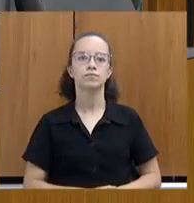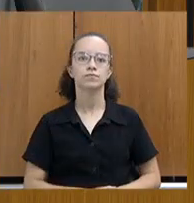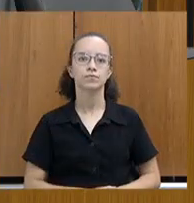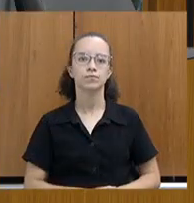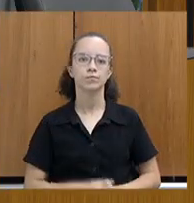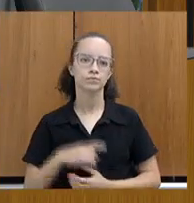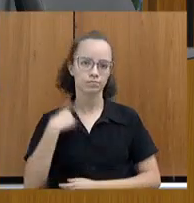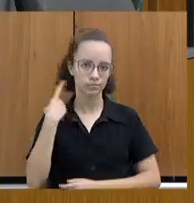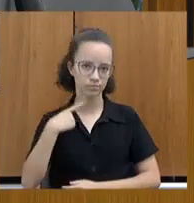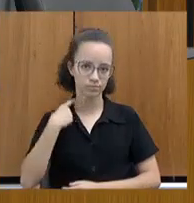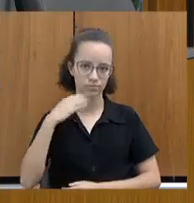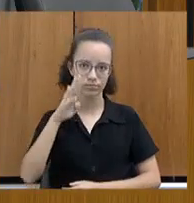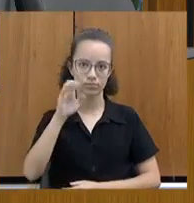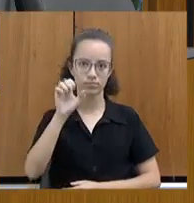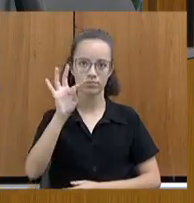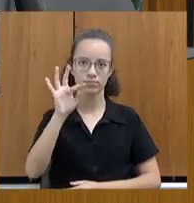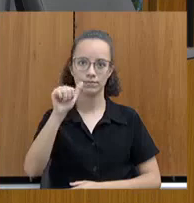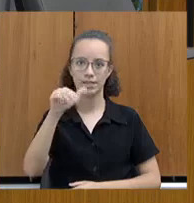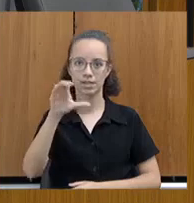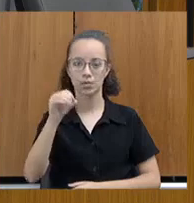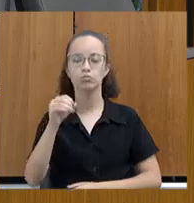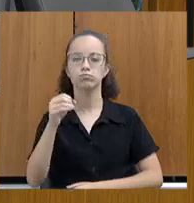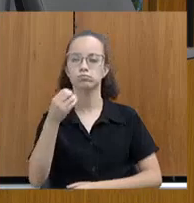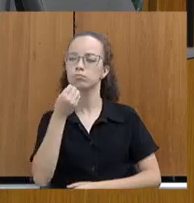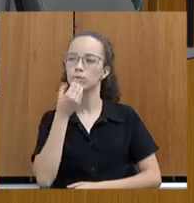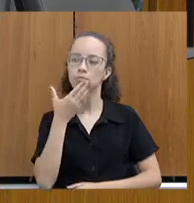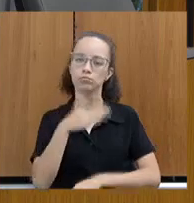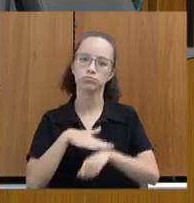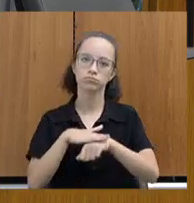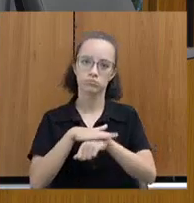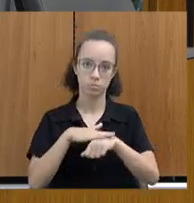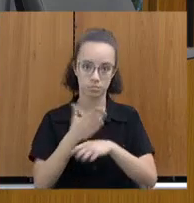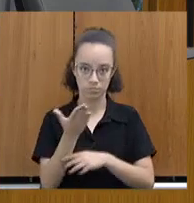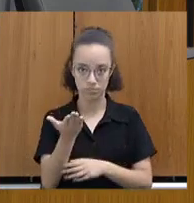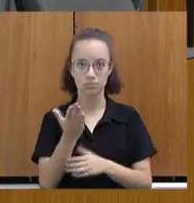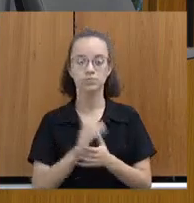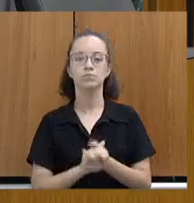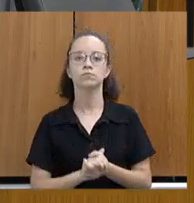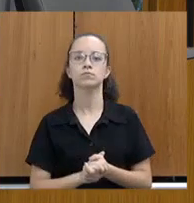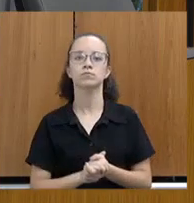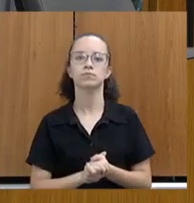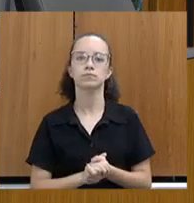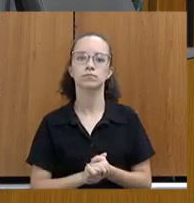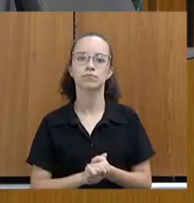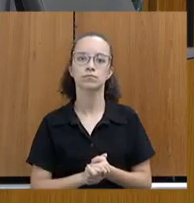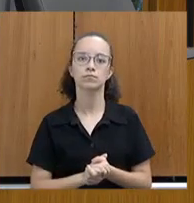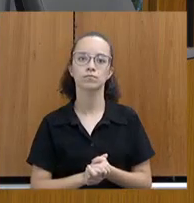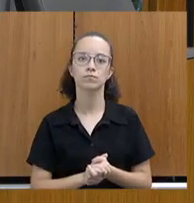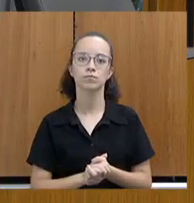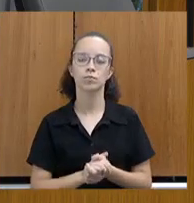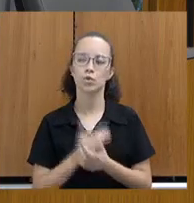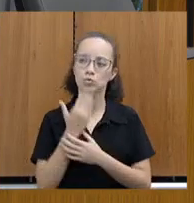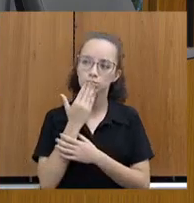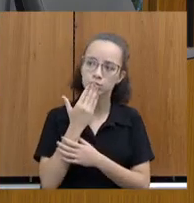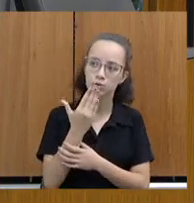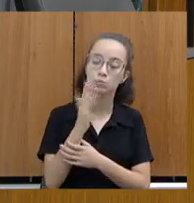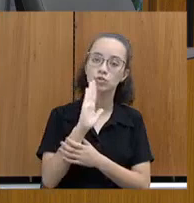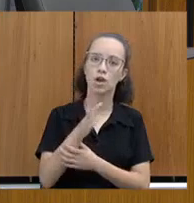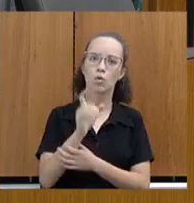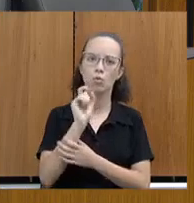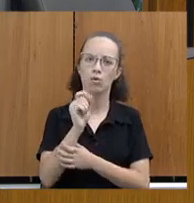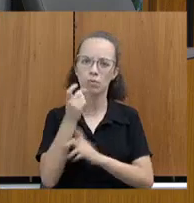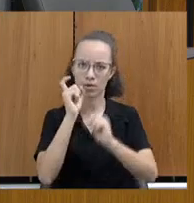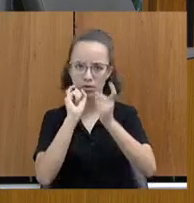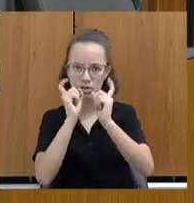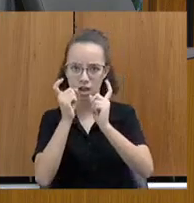Deputado Betão, prazer falar com você. Obrigado. Eu gostaria do seguinte. Nós pedimos já uma reunião com